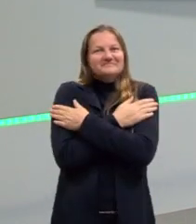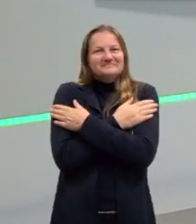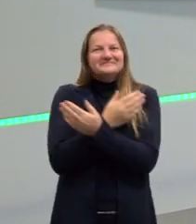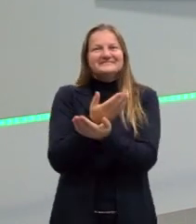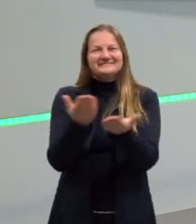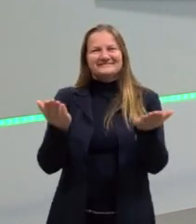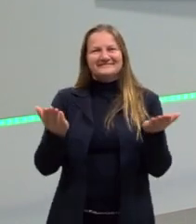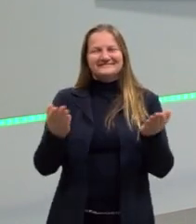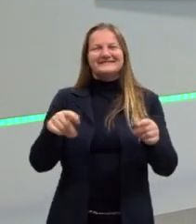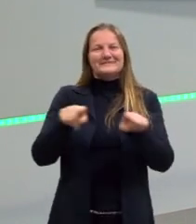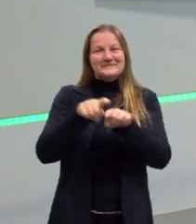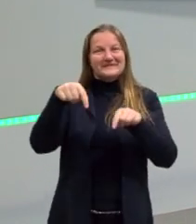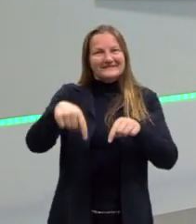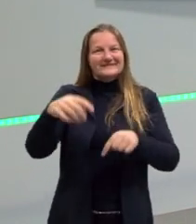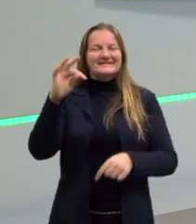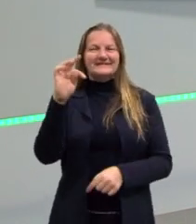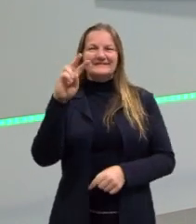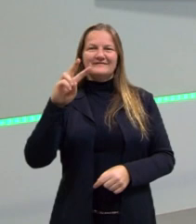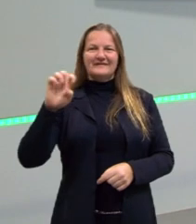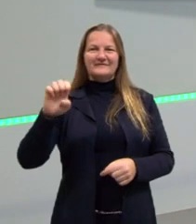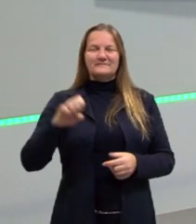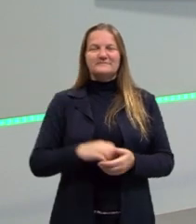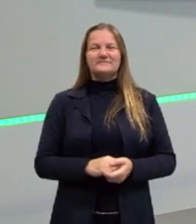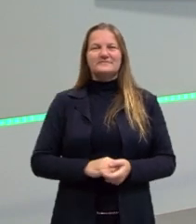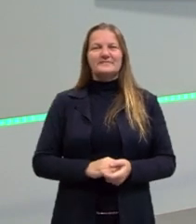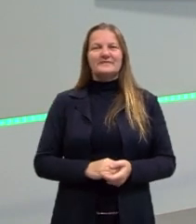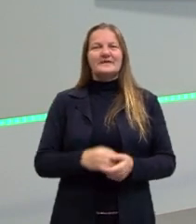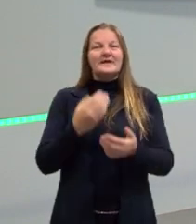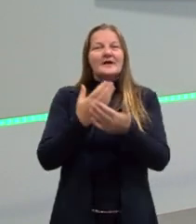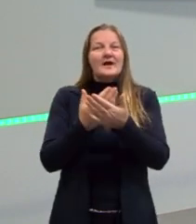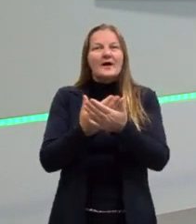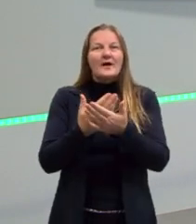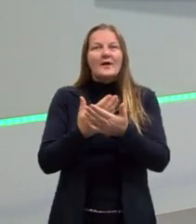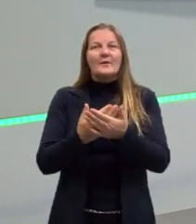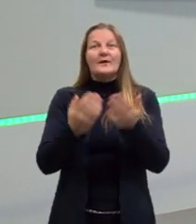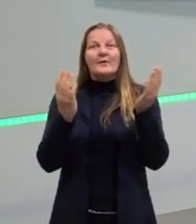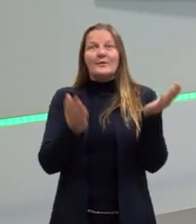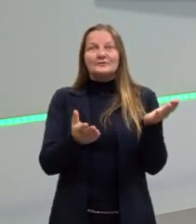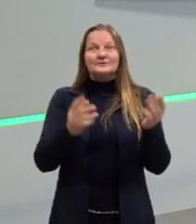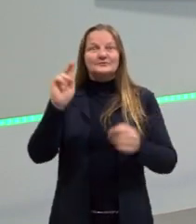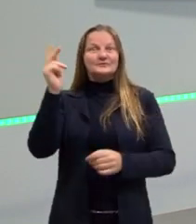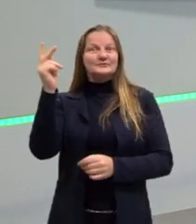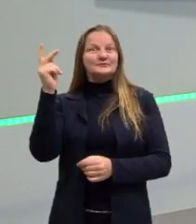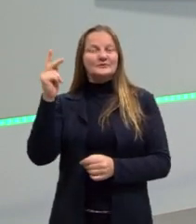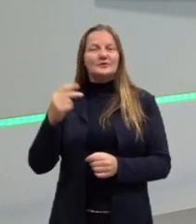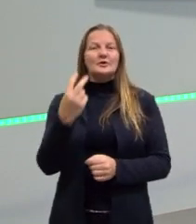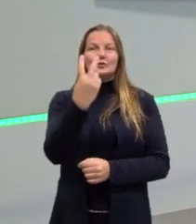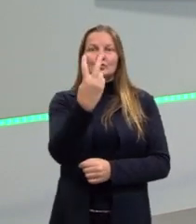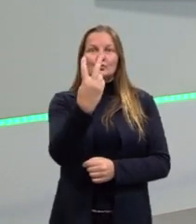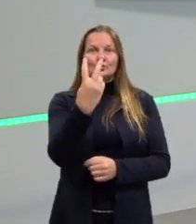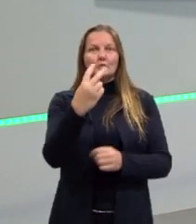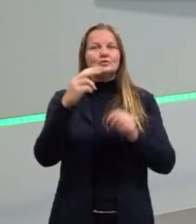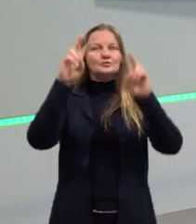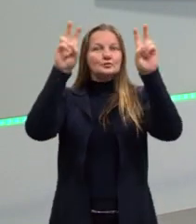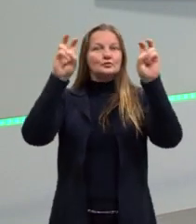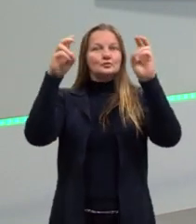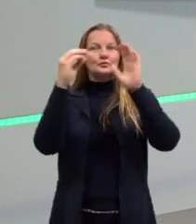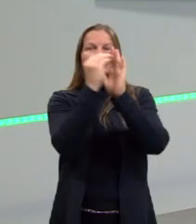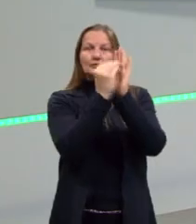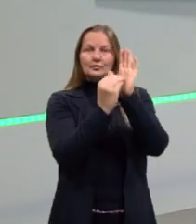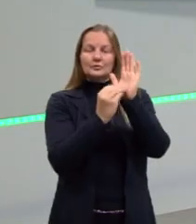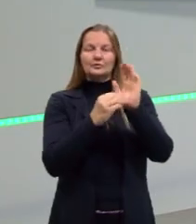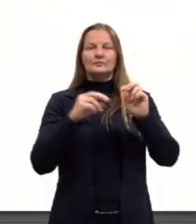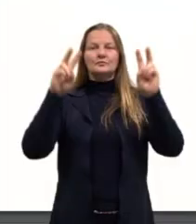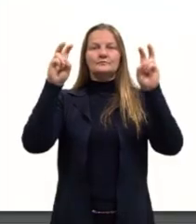abraço para o pessoal aqui da TVE. E vamos que vamos para a nossa aula 12. Hoje a gente vai falar sobre duas revoluções. A nossa aula,